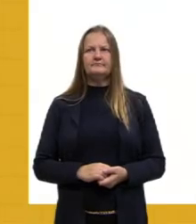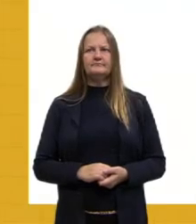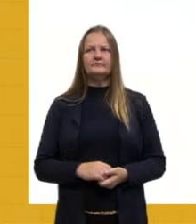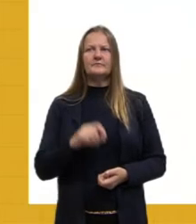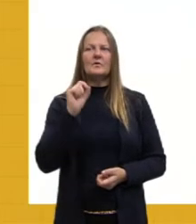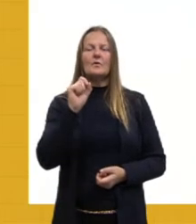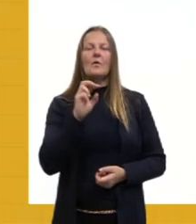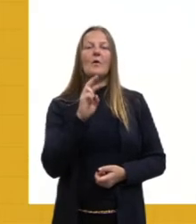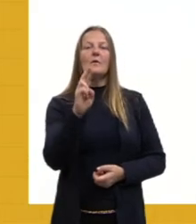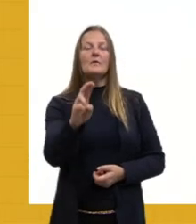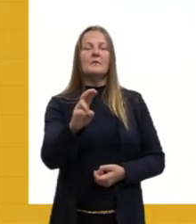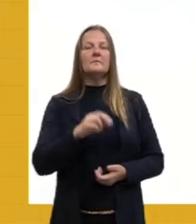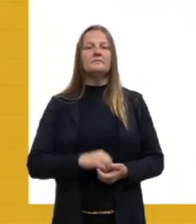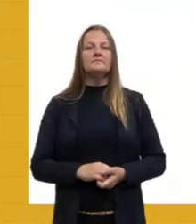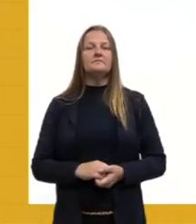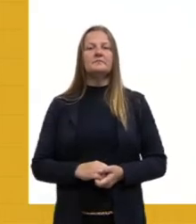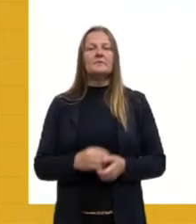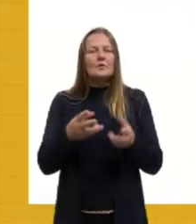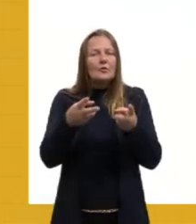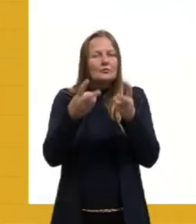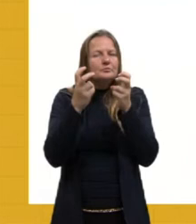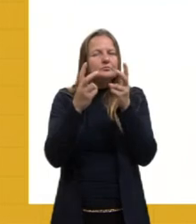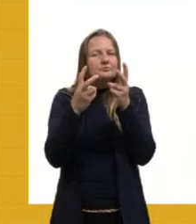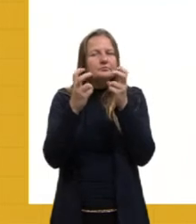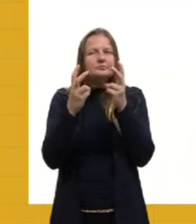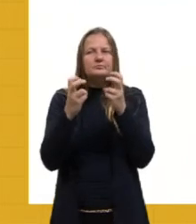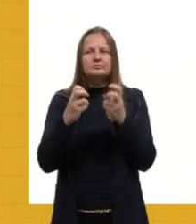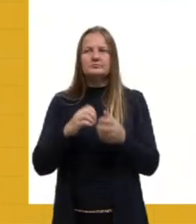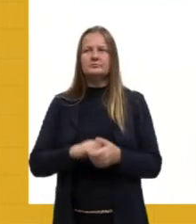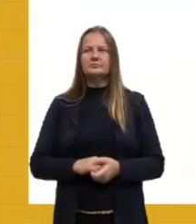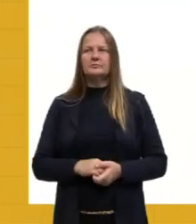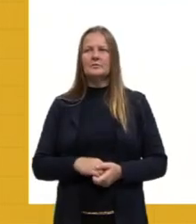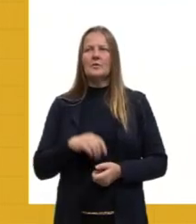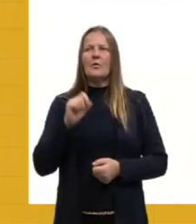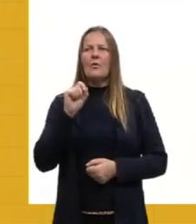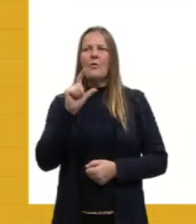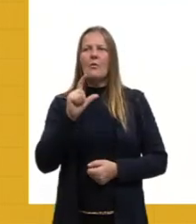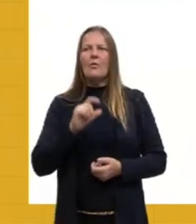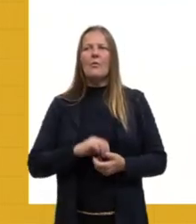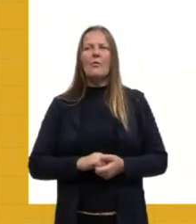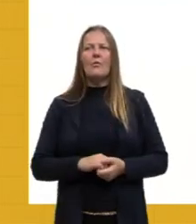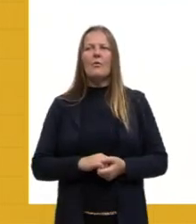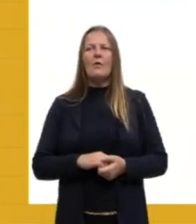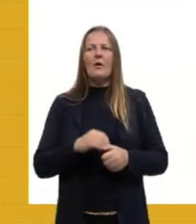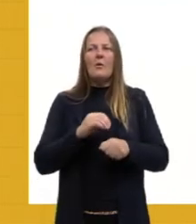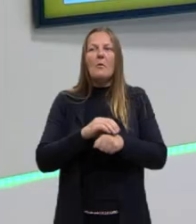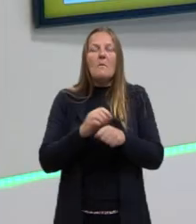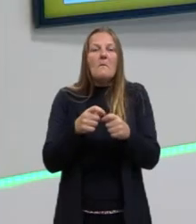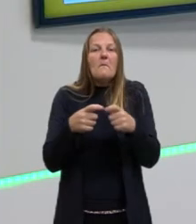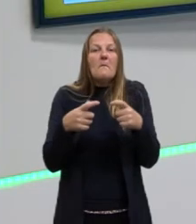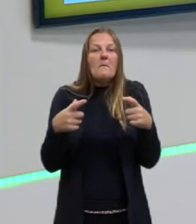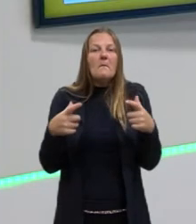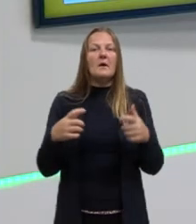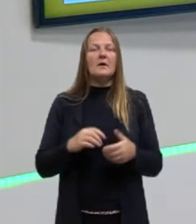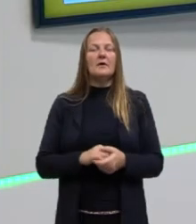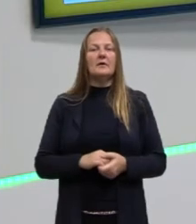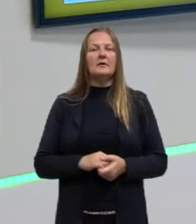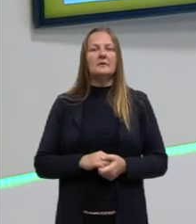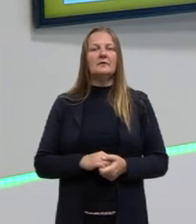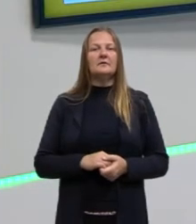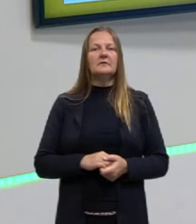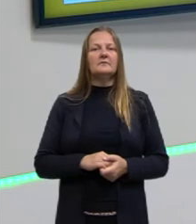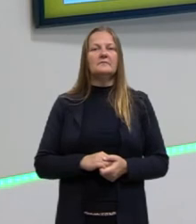Então, né, observando aqui as questões, qual é, qual desses seres vivos estão num nível